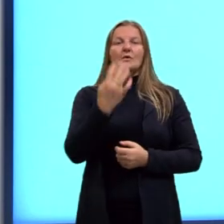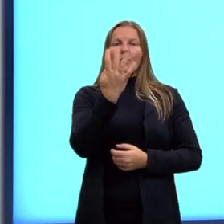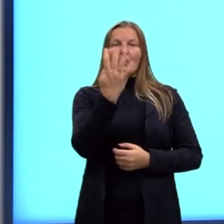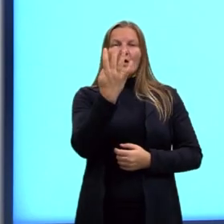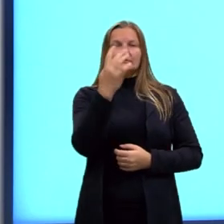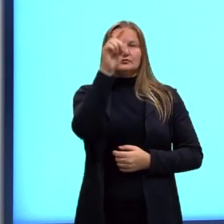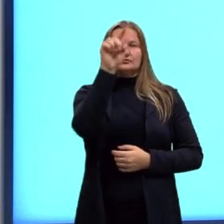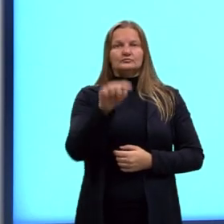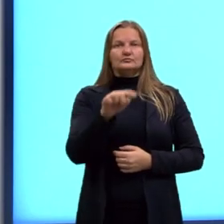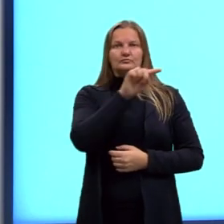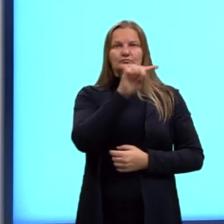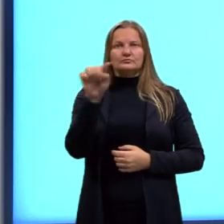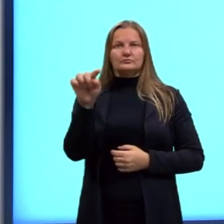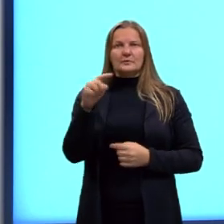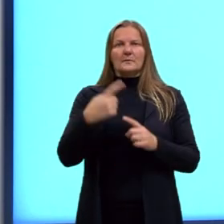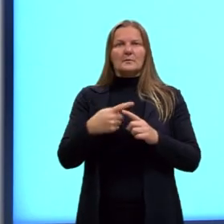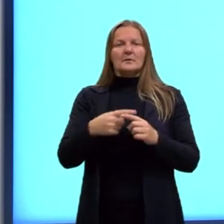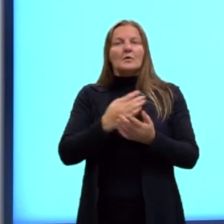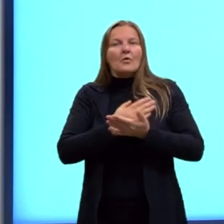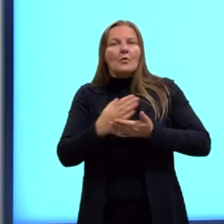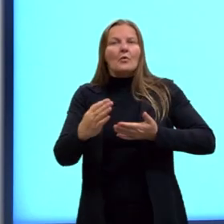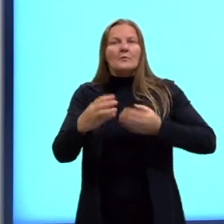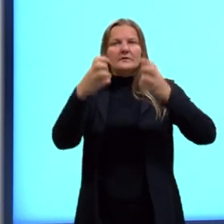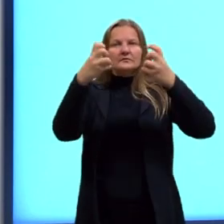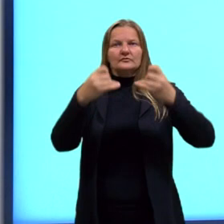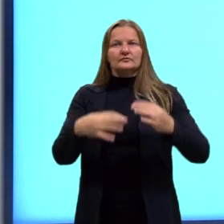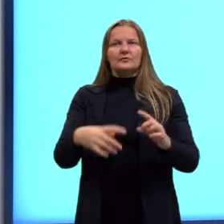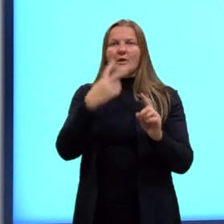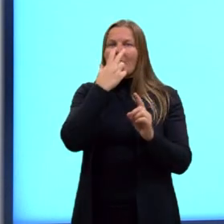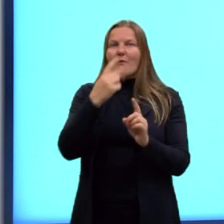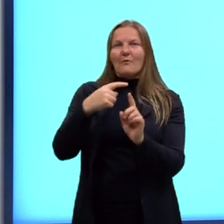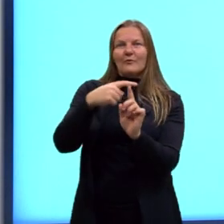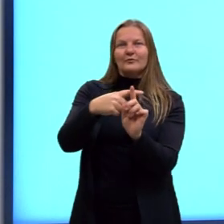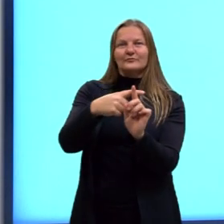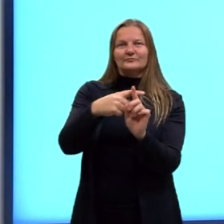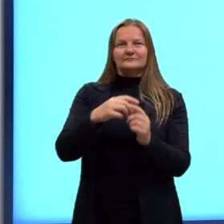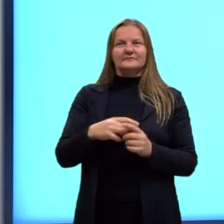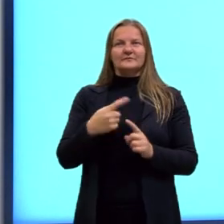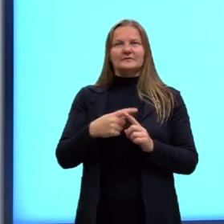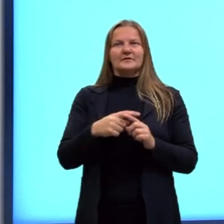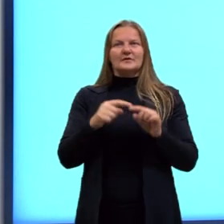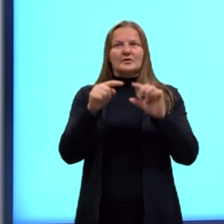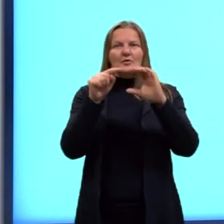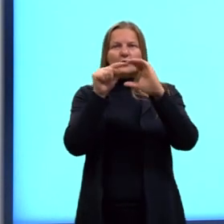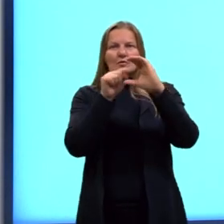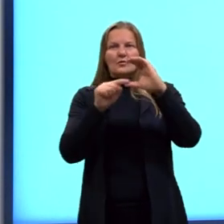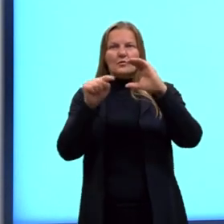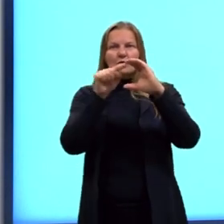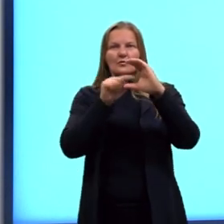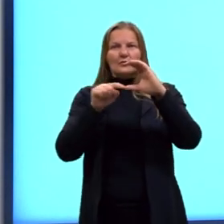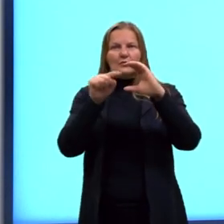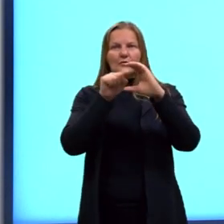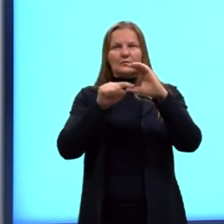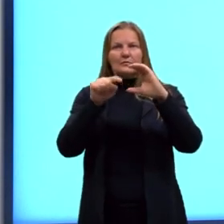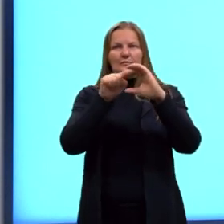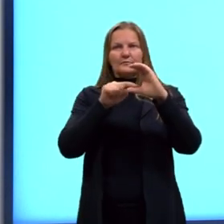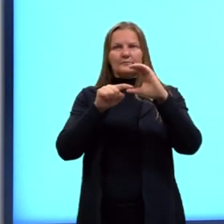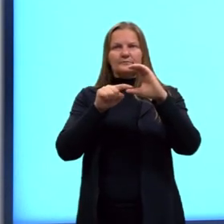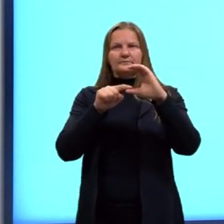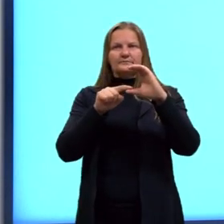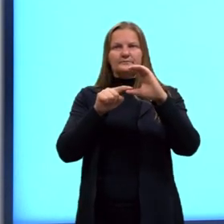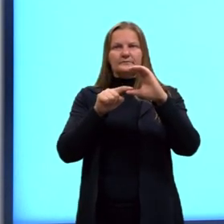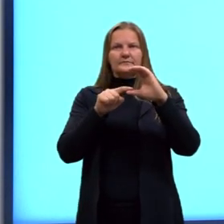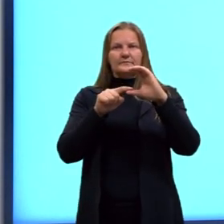linhas para iniciar. Uma cruz aqui. E aqui eu só coloquei um quadradinho para visualizar, como vocês costumam ver na escola,